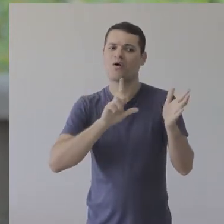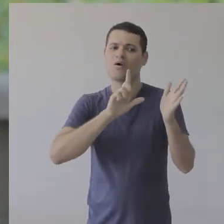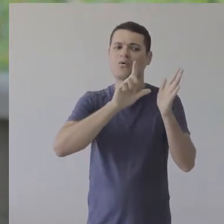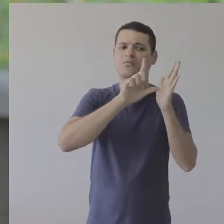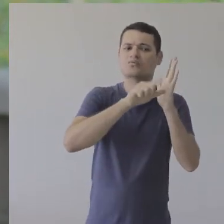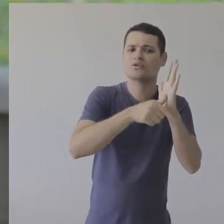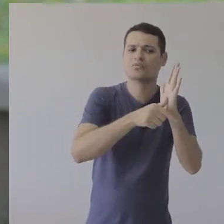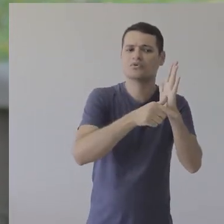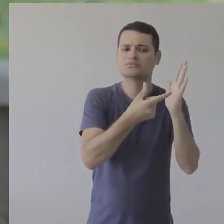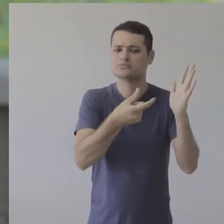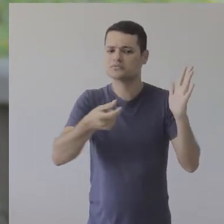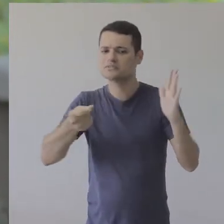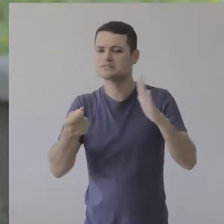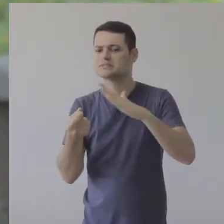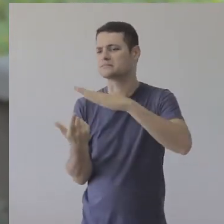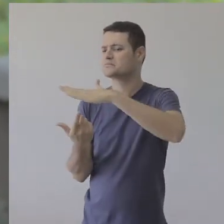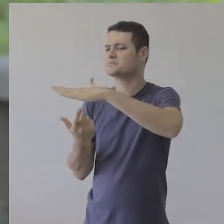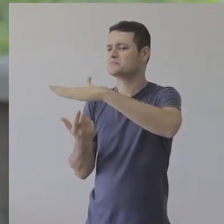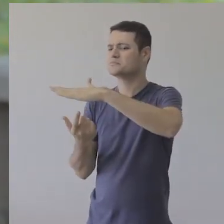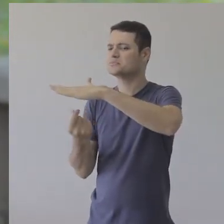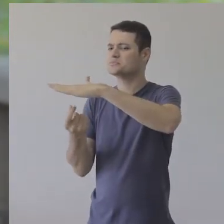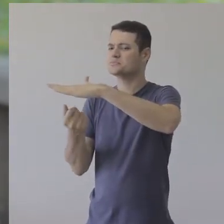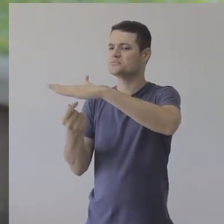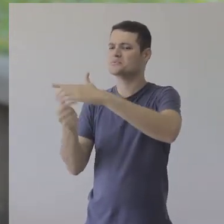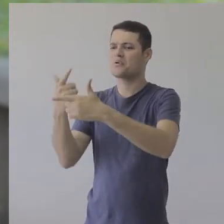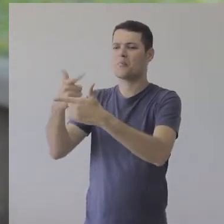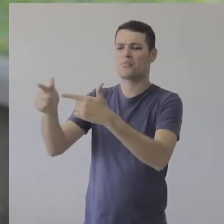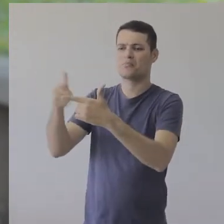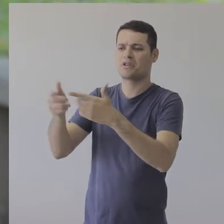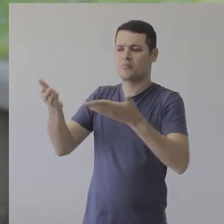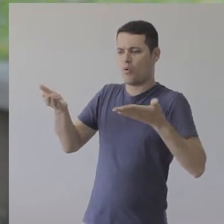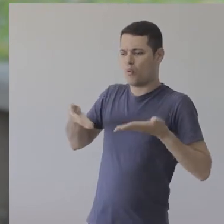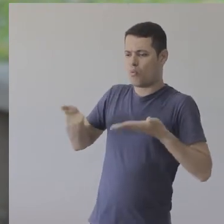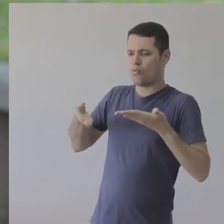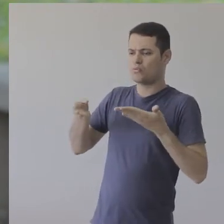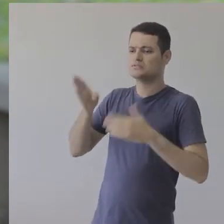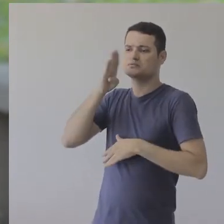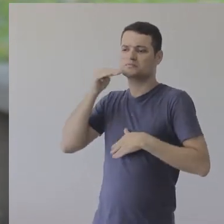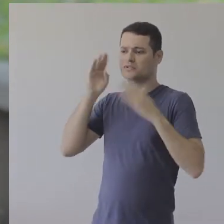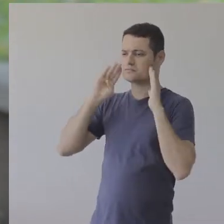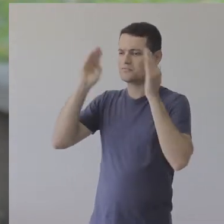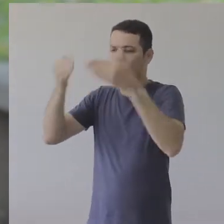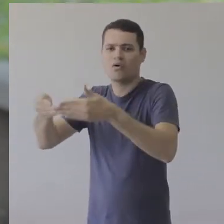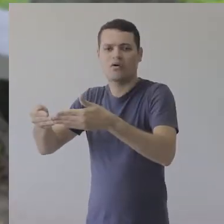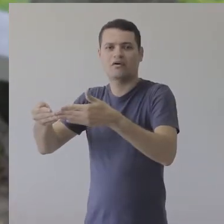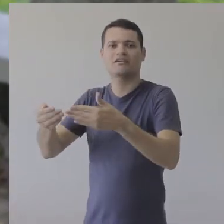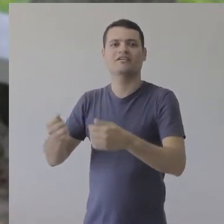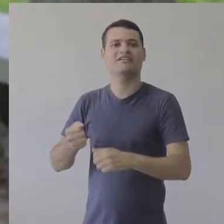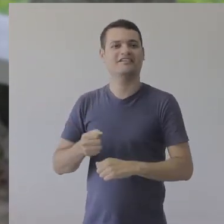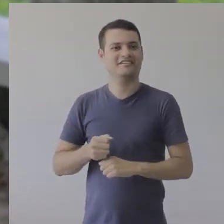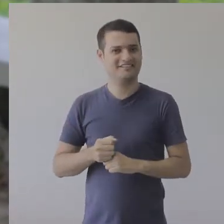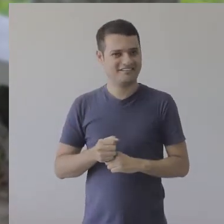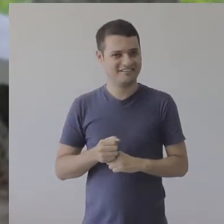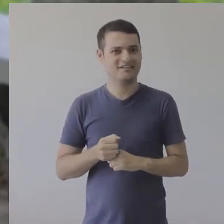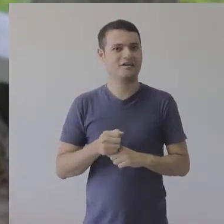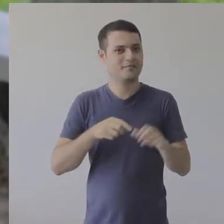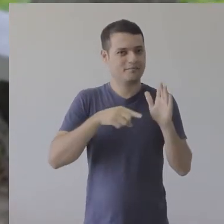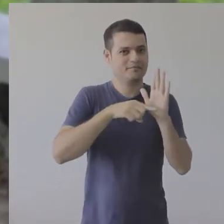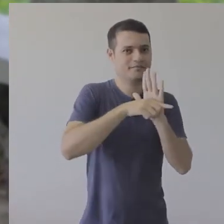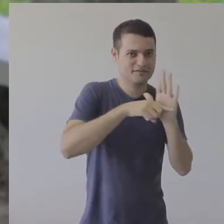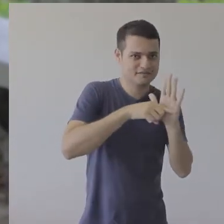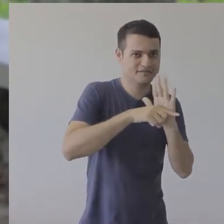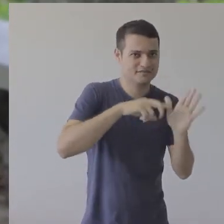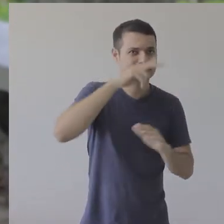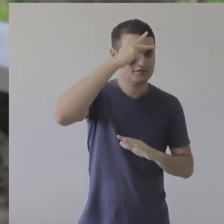é 200 anos depois, a atualidade de Karl Marx para pensar a crise do capitalismo. Pesquisadores e